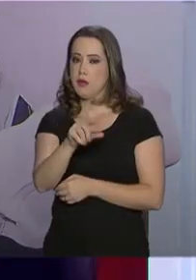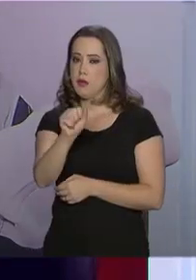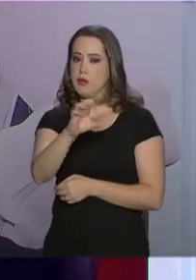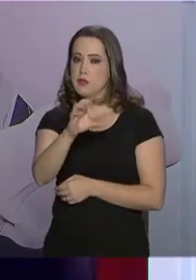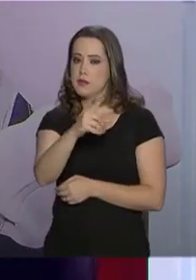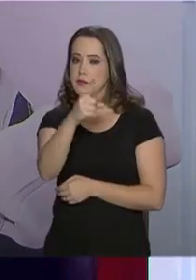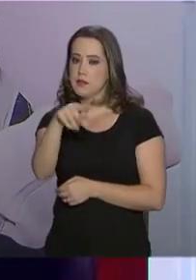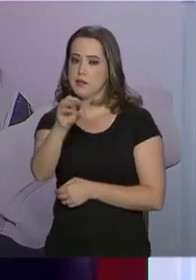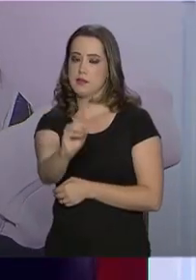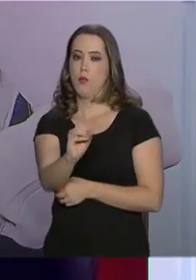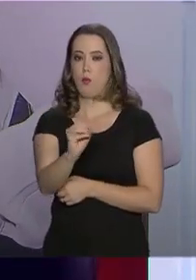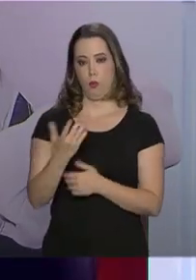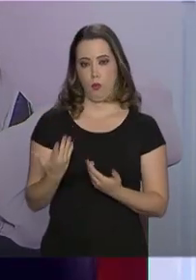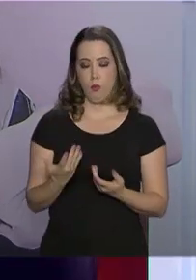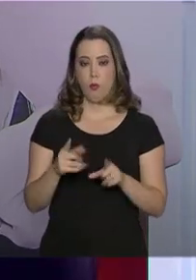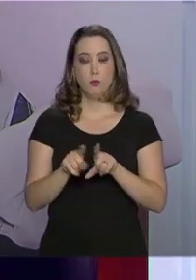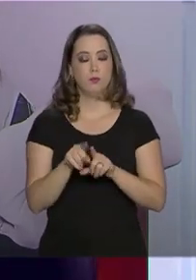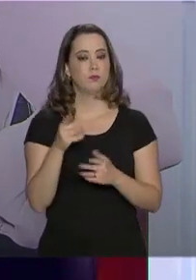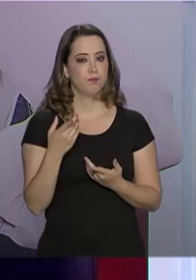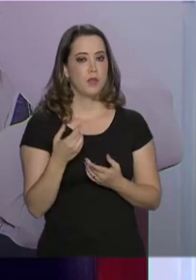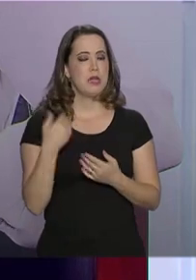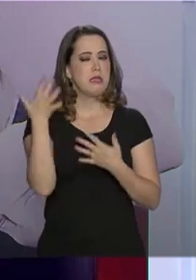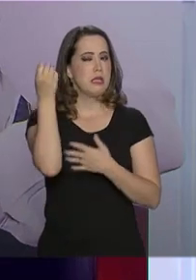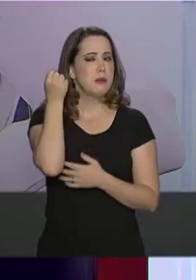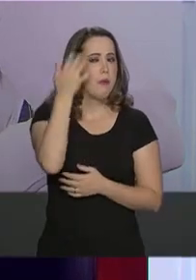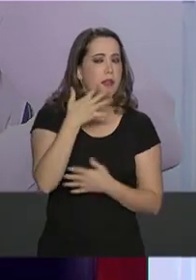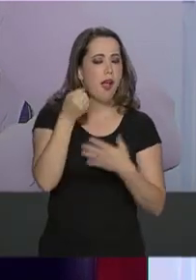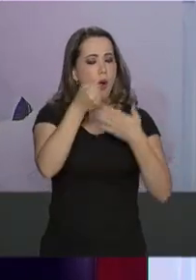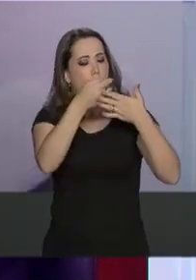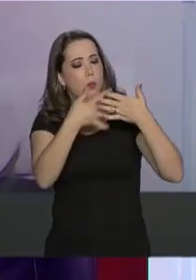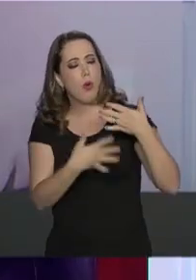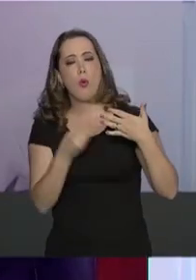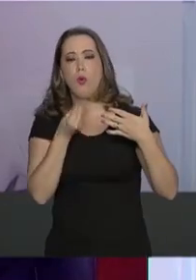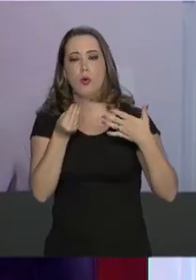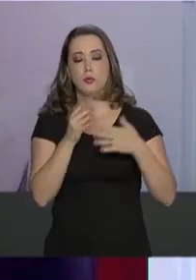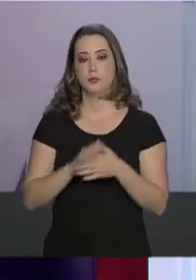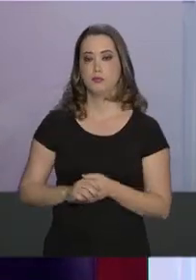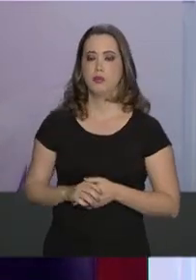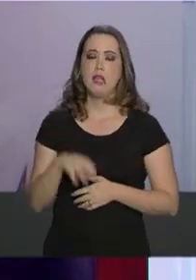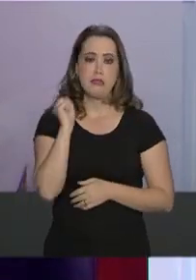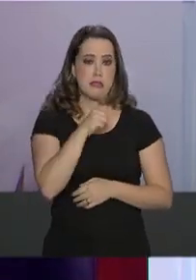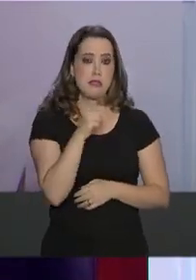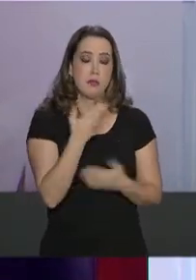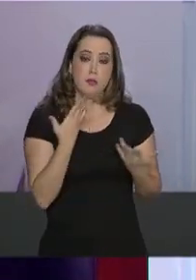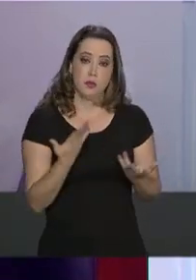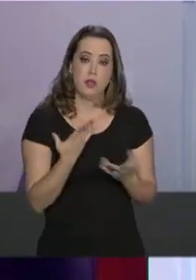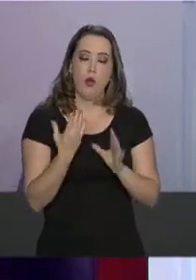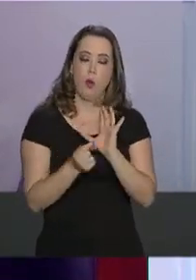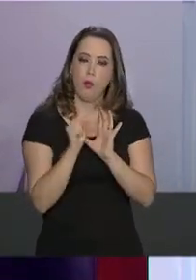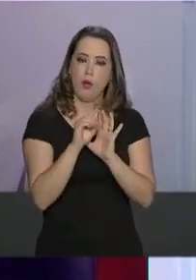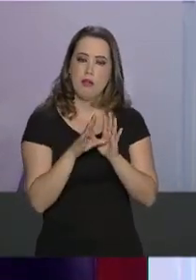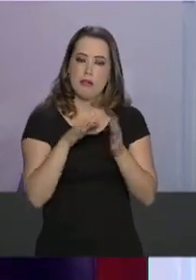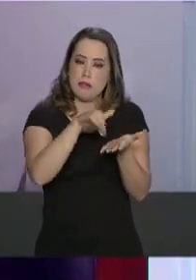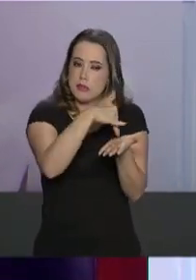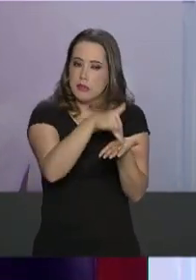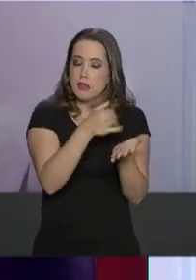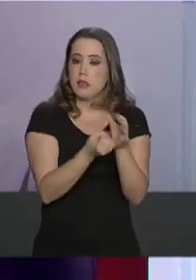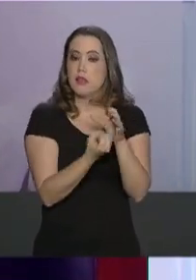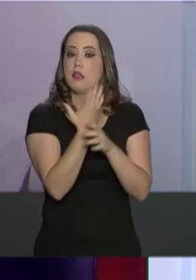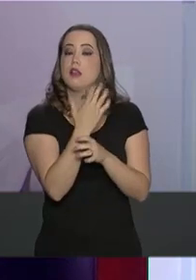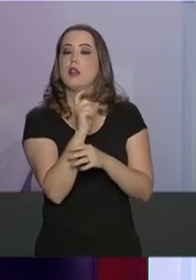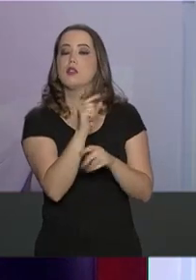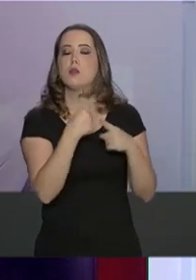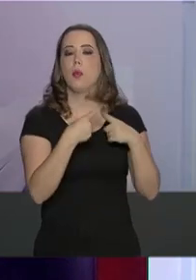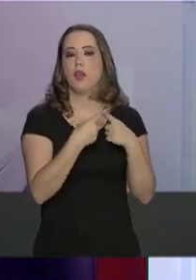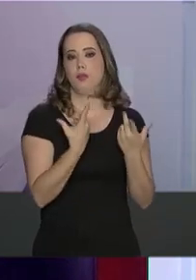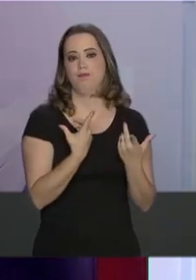Claro. A Secretaria de Modernização, ela nasce com o propósito de assegurar que os projetos e ações